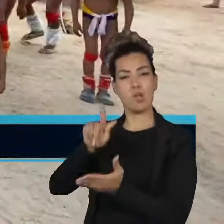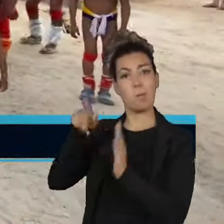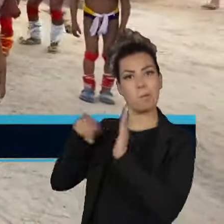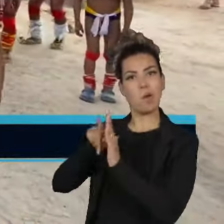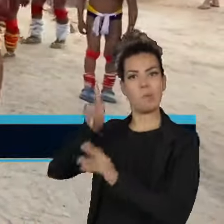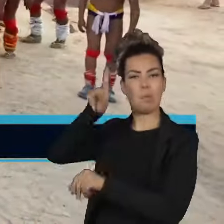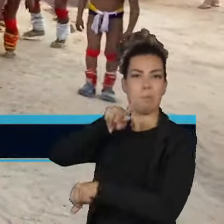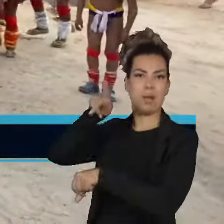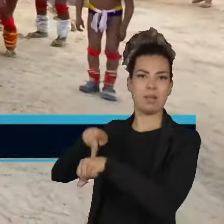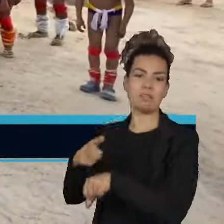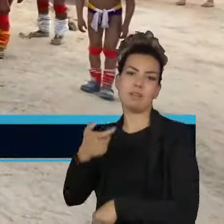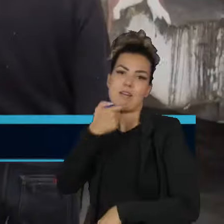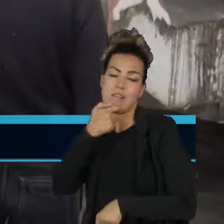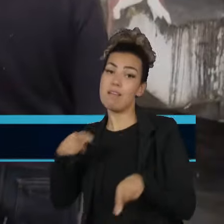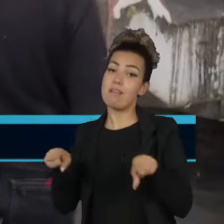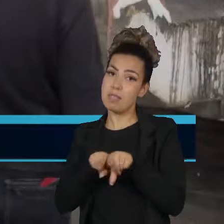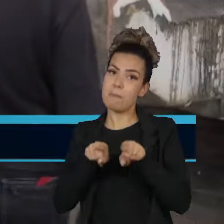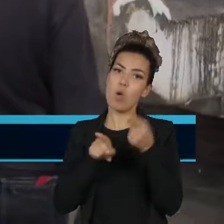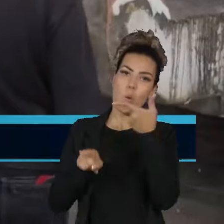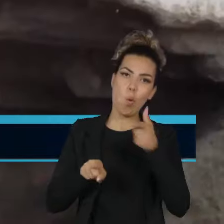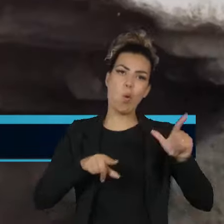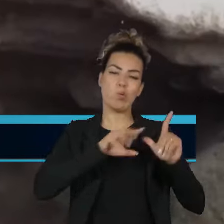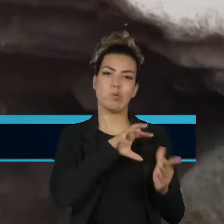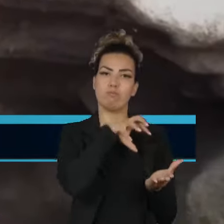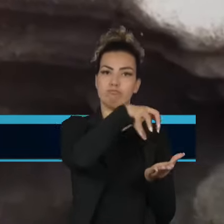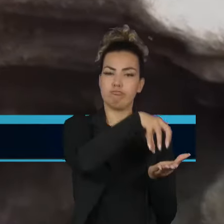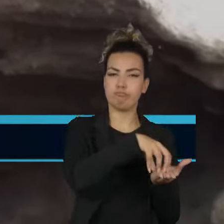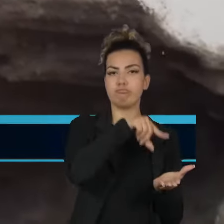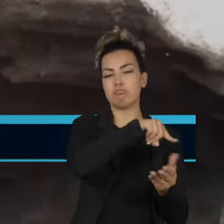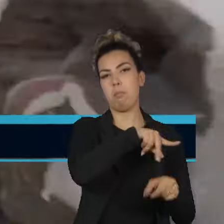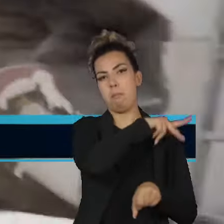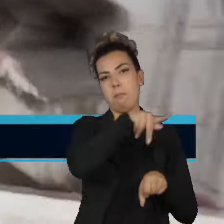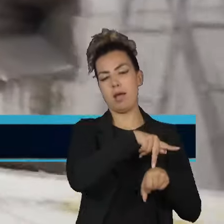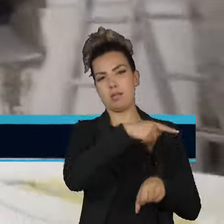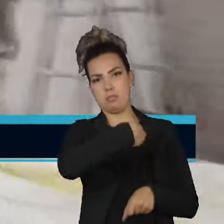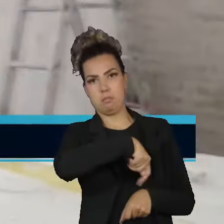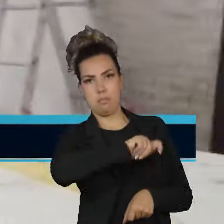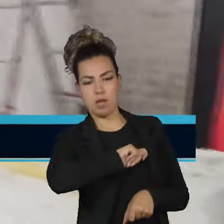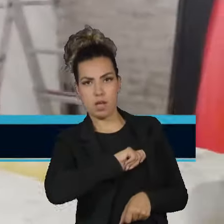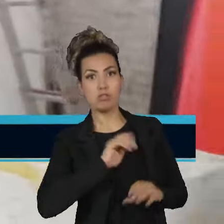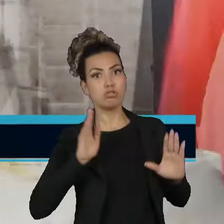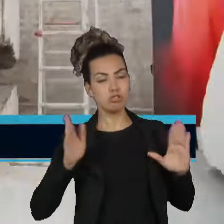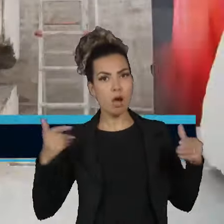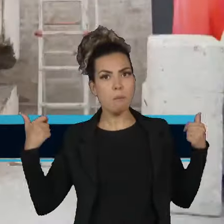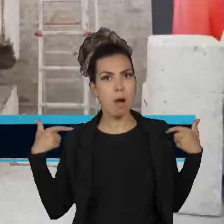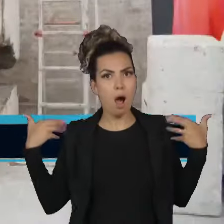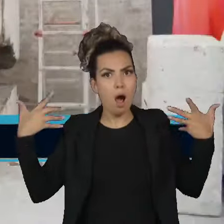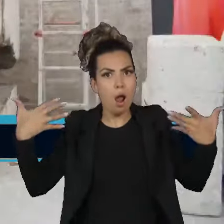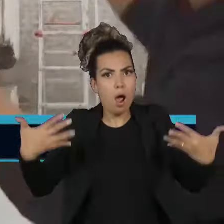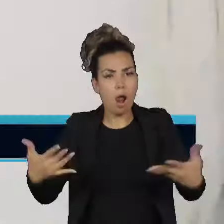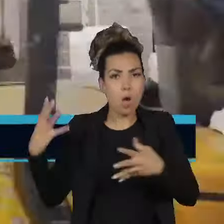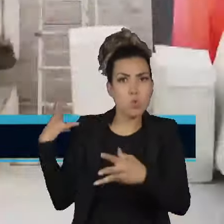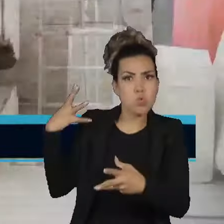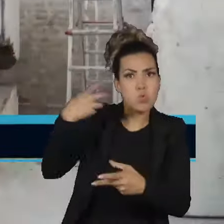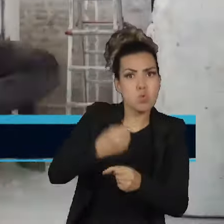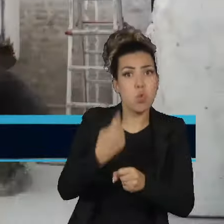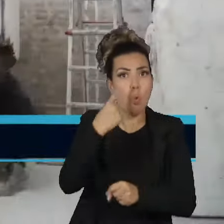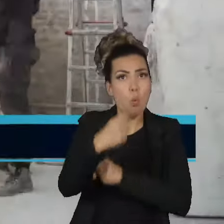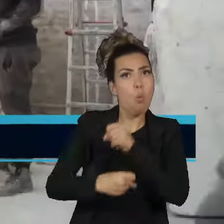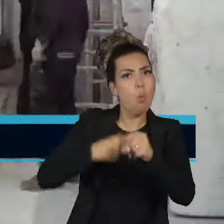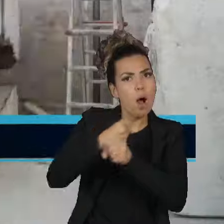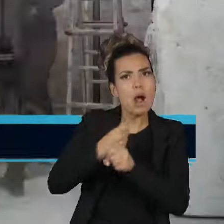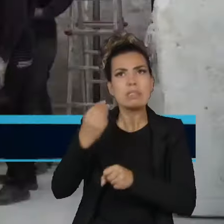Foundation, da Espanha. Por mais de um ano, trabalharam para construir na Europa uma réplica de Kamukuaka.